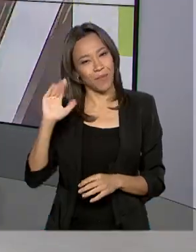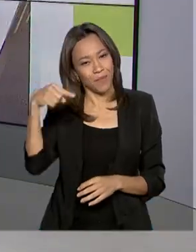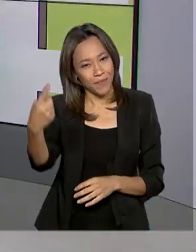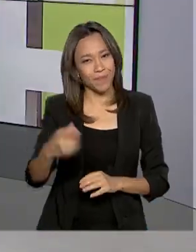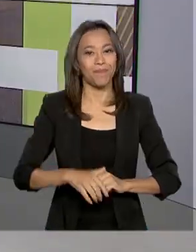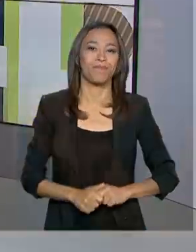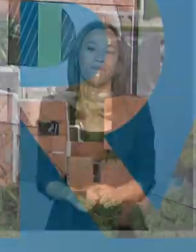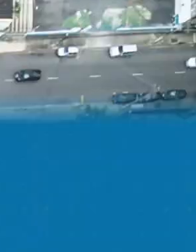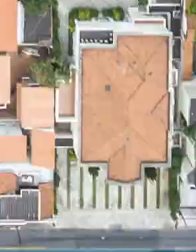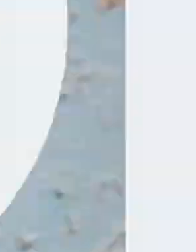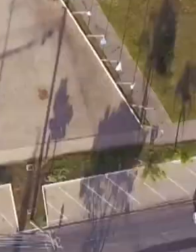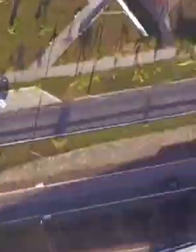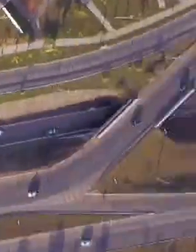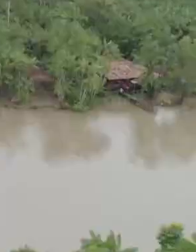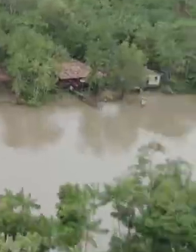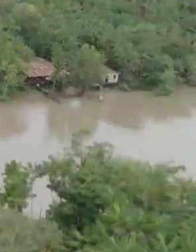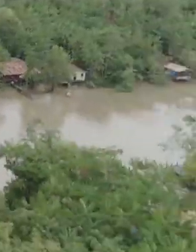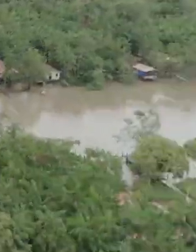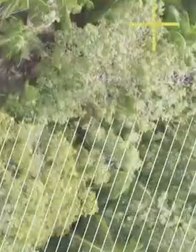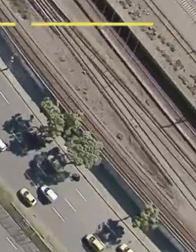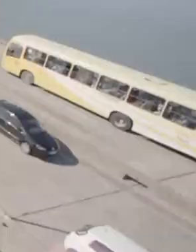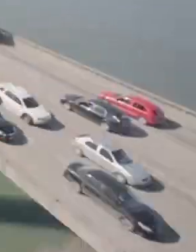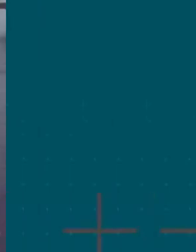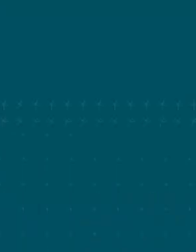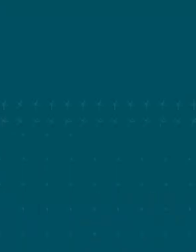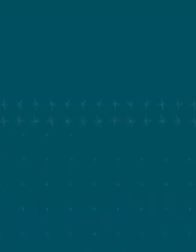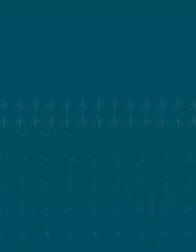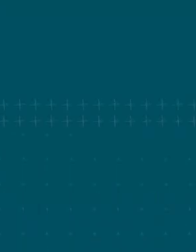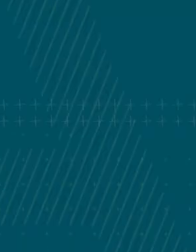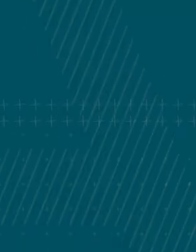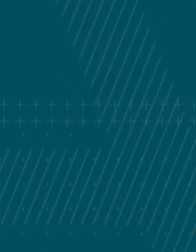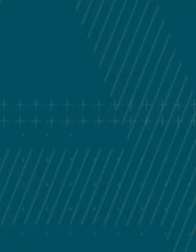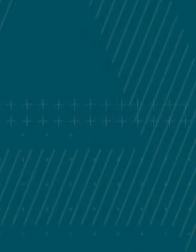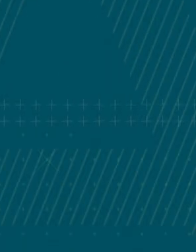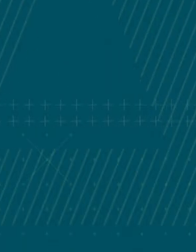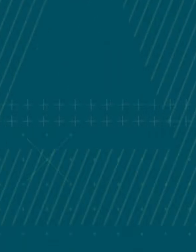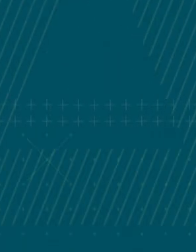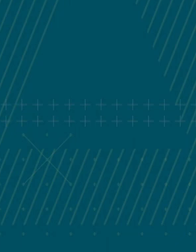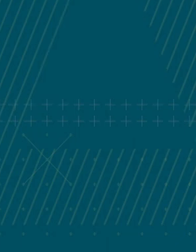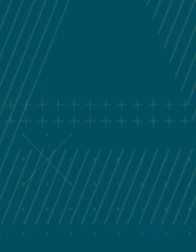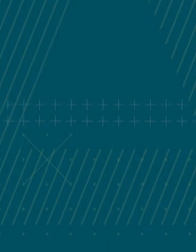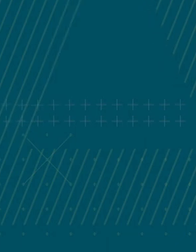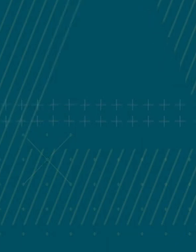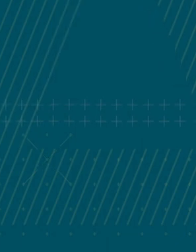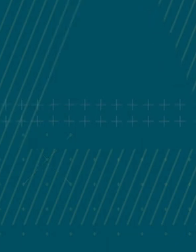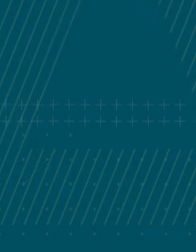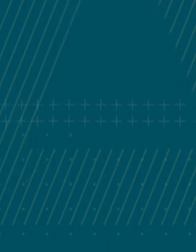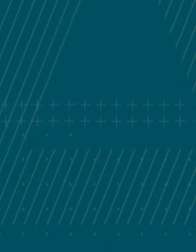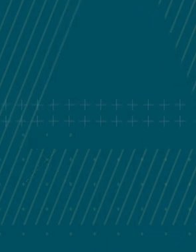próxima! Música Música Música Música Música